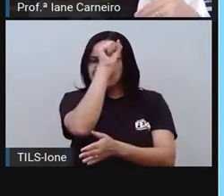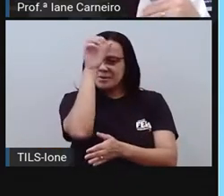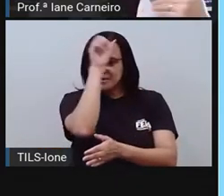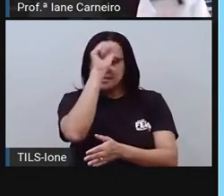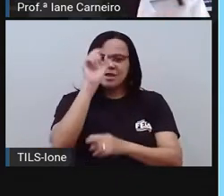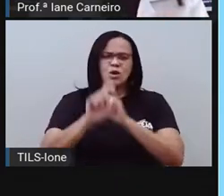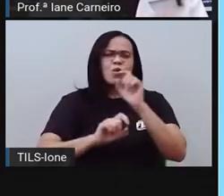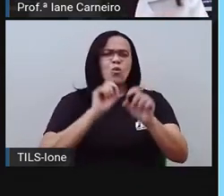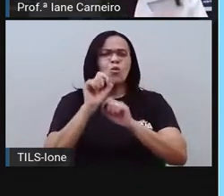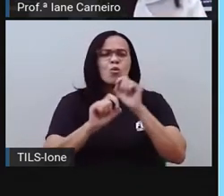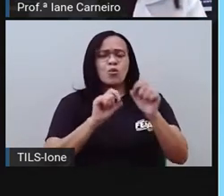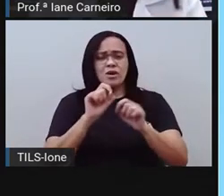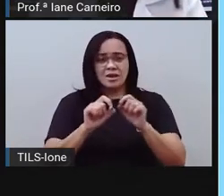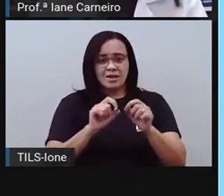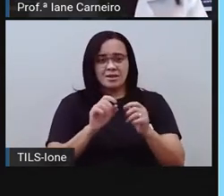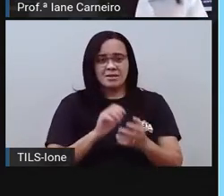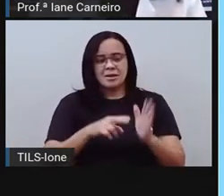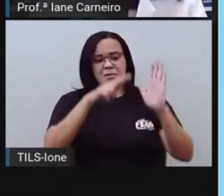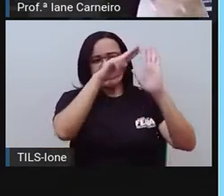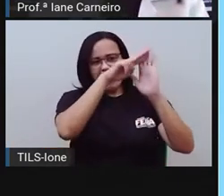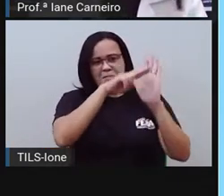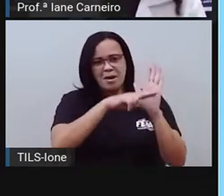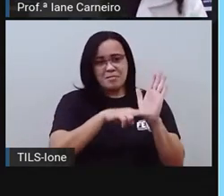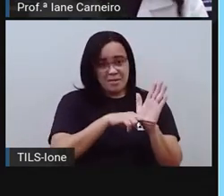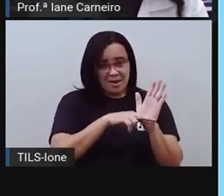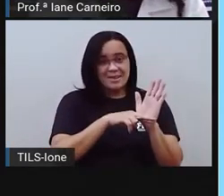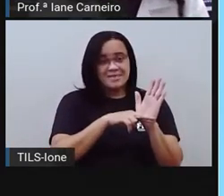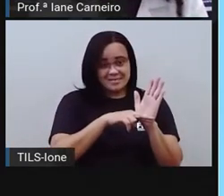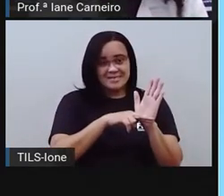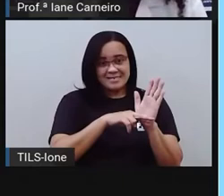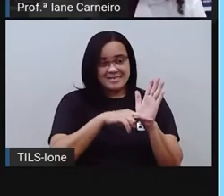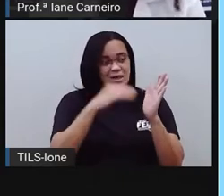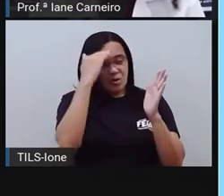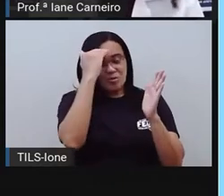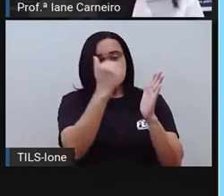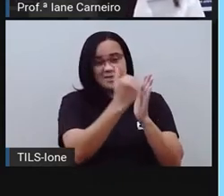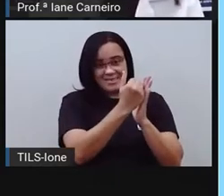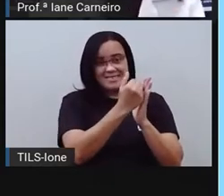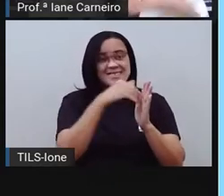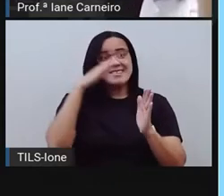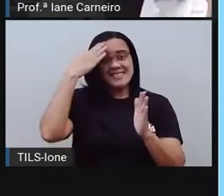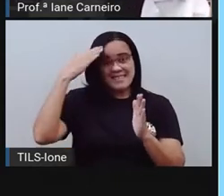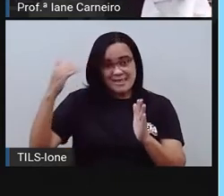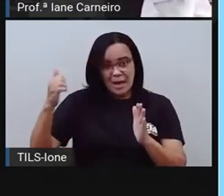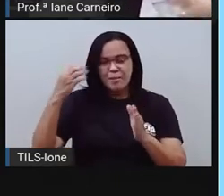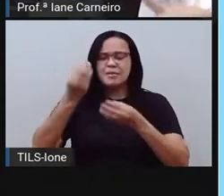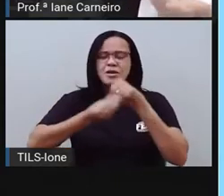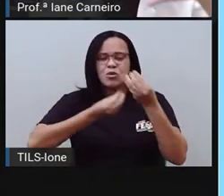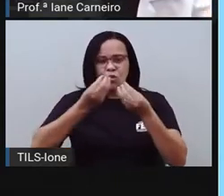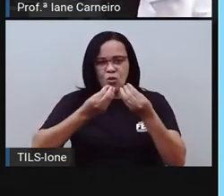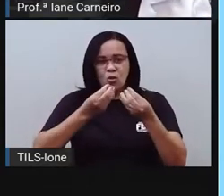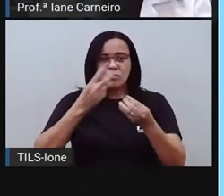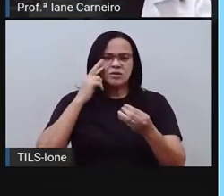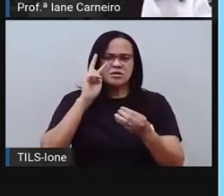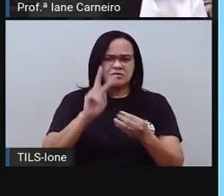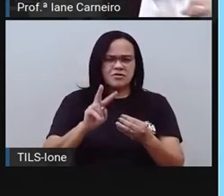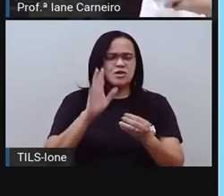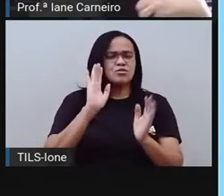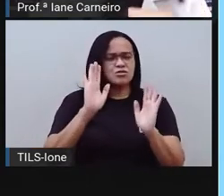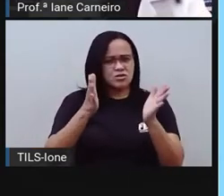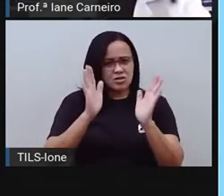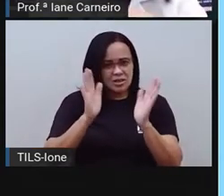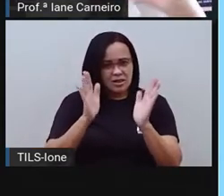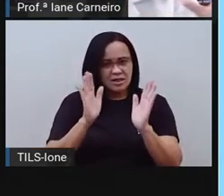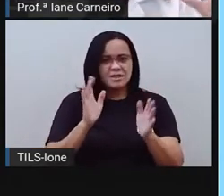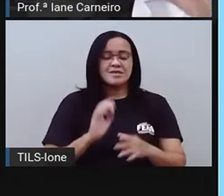né, já ir aprendendo a lidar com essas situações, tá ok? Então a gente já viu lá no primeiro bloco, né,